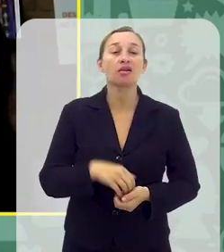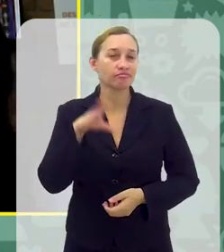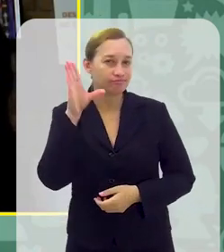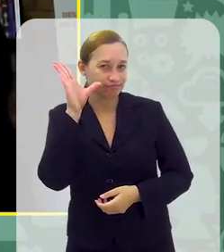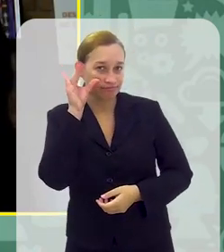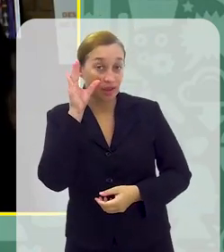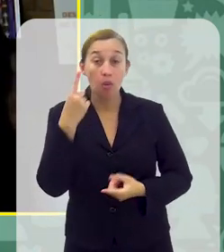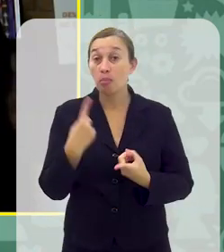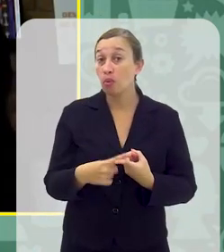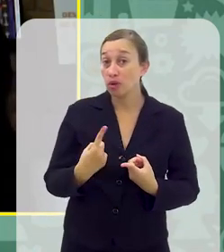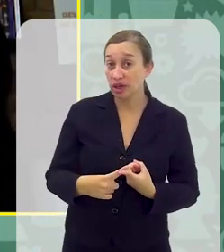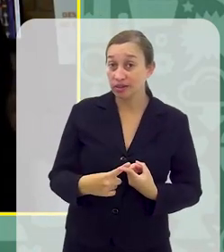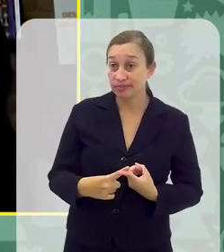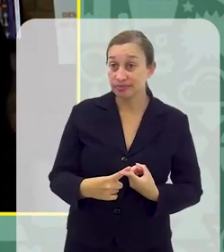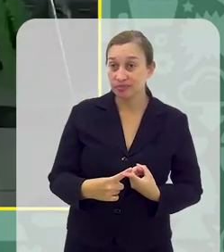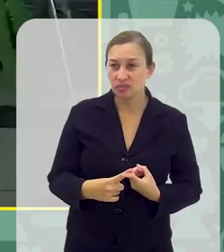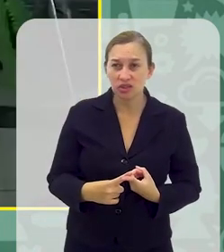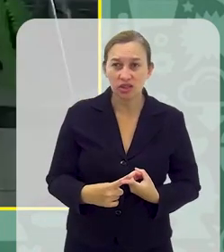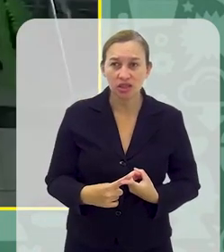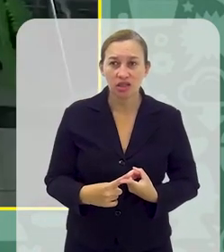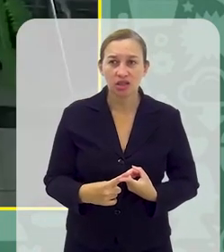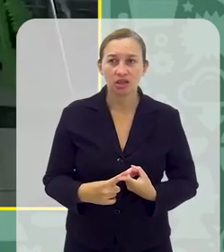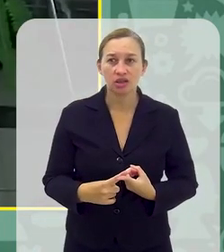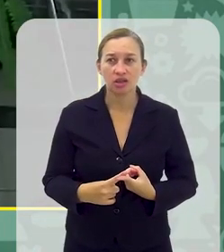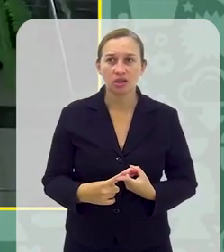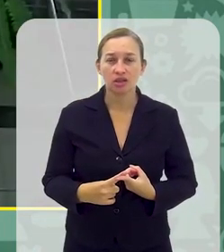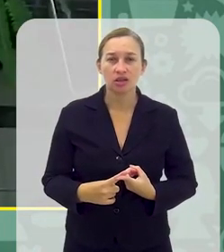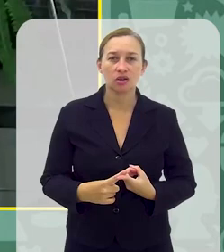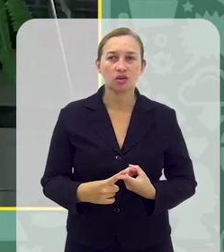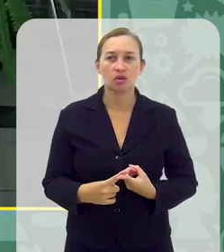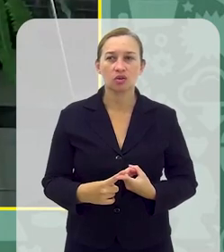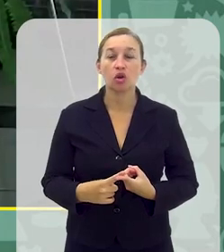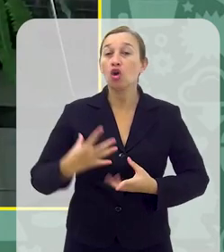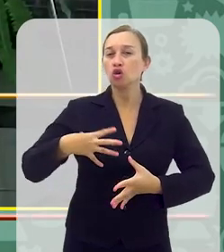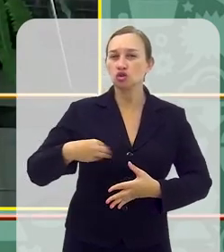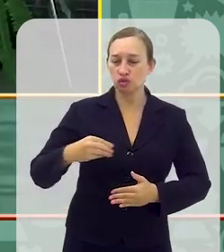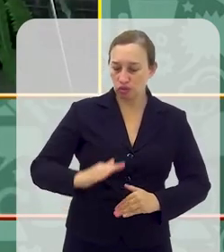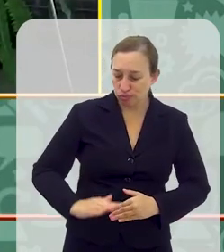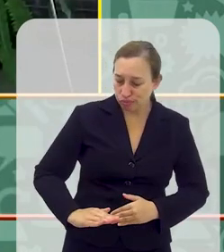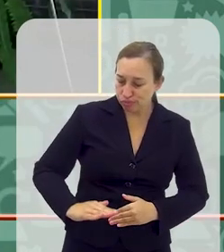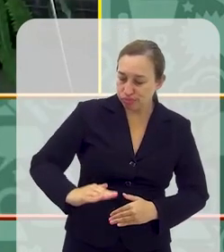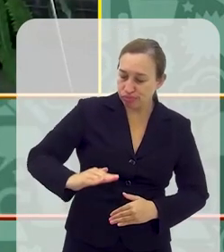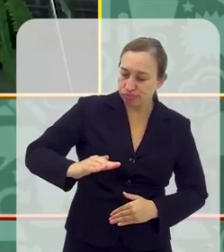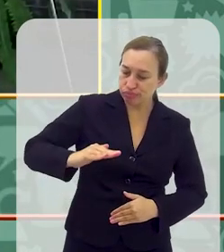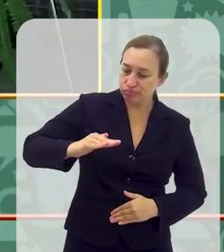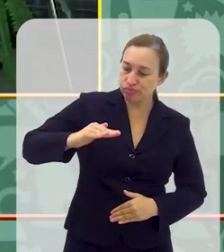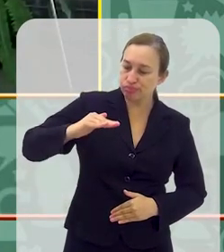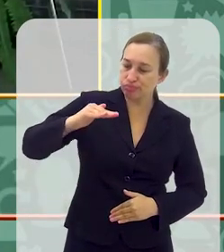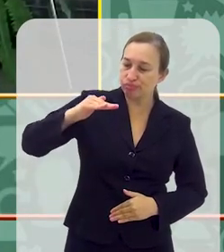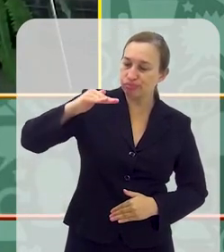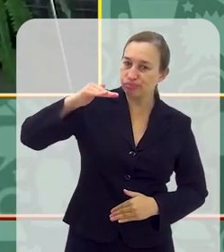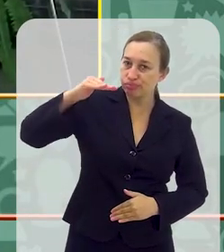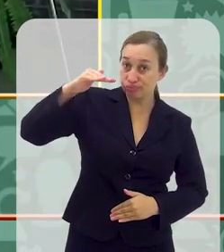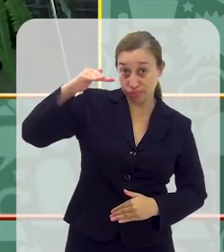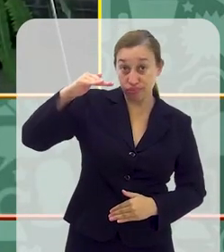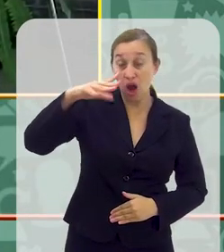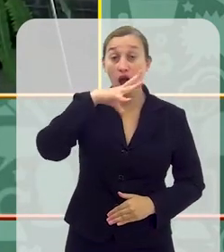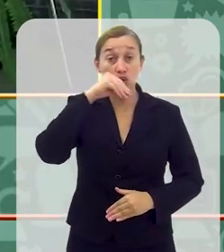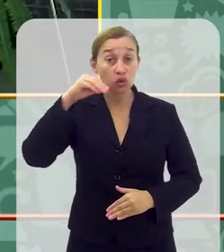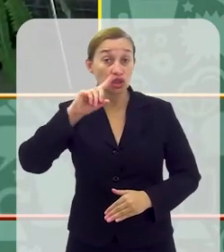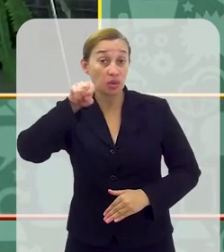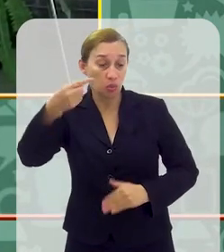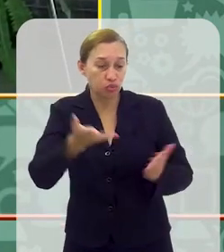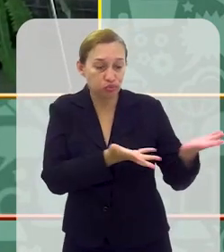É interessante, porque a gente vê que conforme os filhos vão crescendo E vão entrando na adolescência, depois da